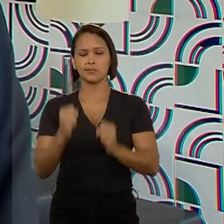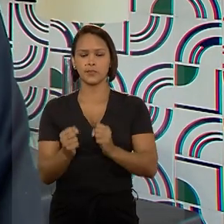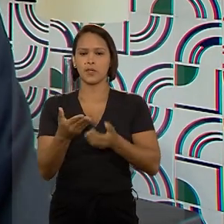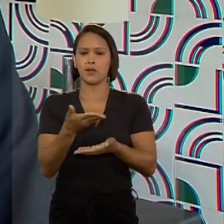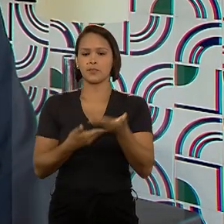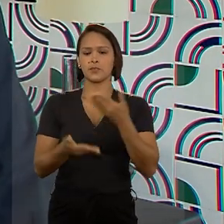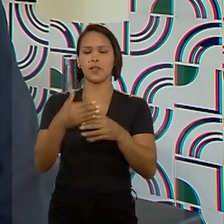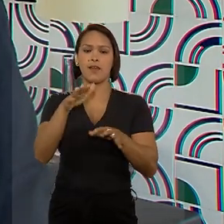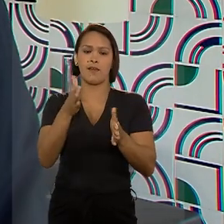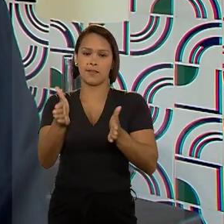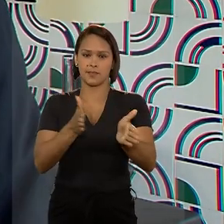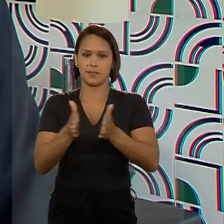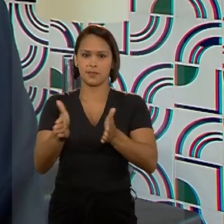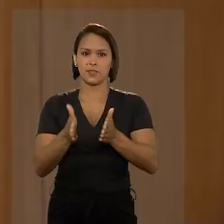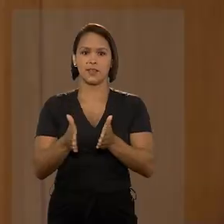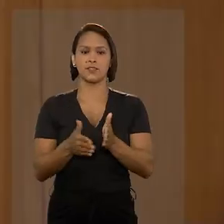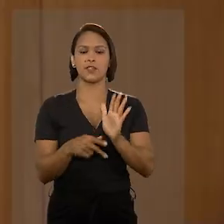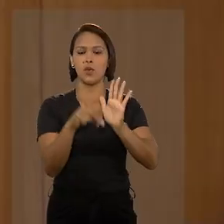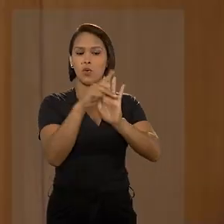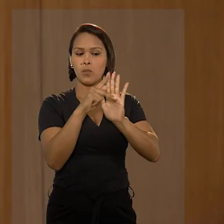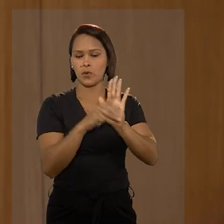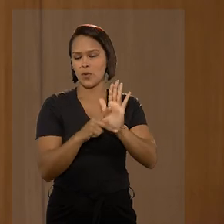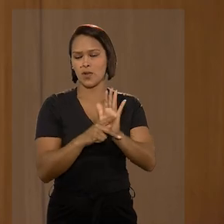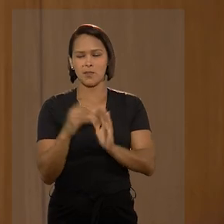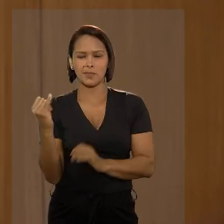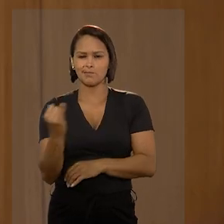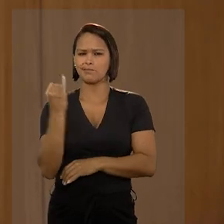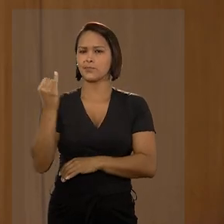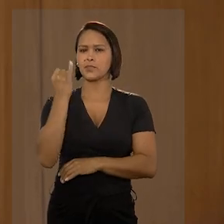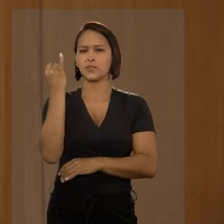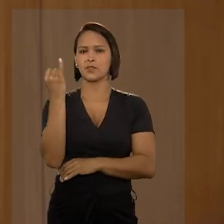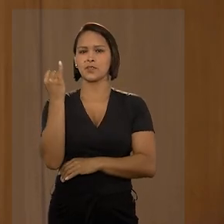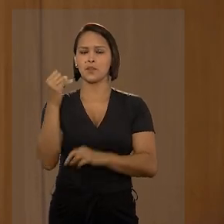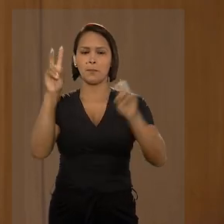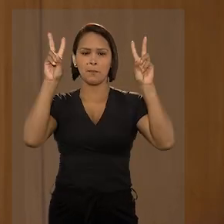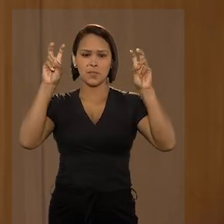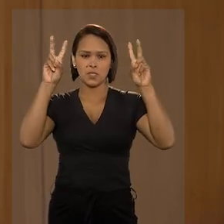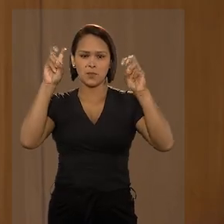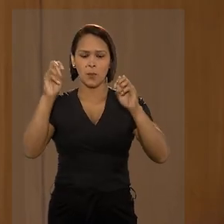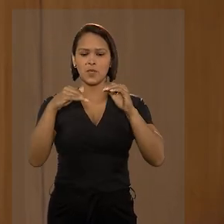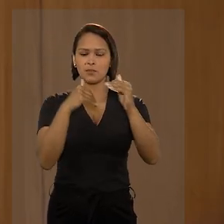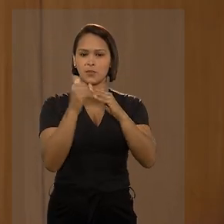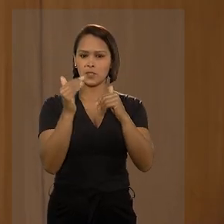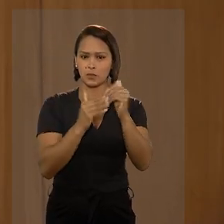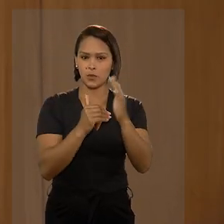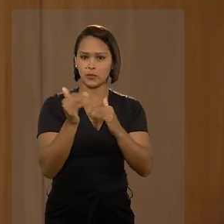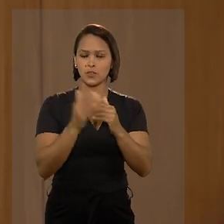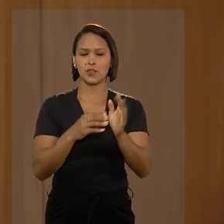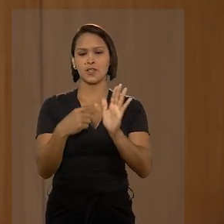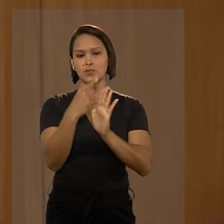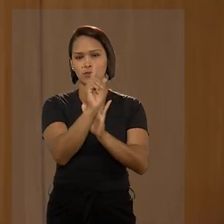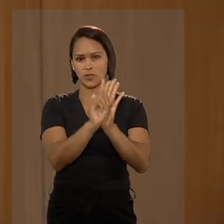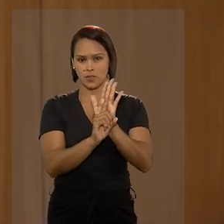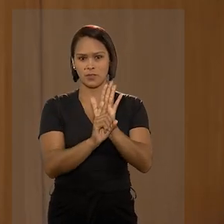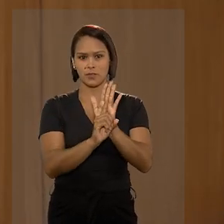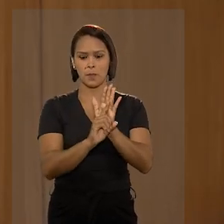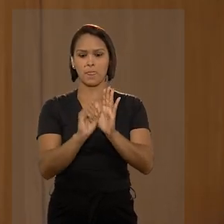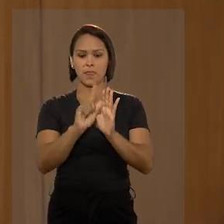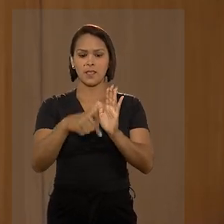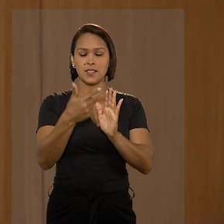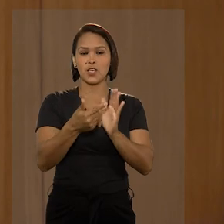relativas à acessibilidade. A ferramenta tem sido importantíssima principalmente para os profissionais do direito.